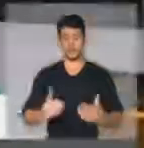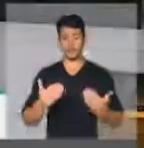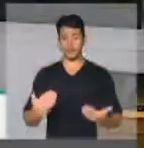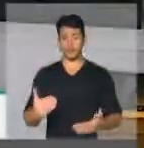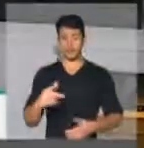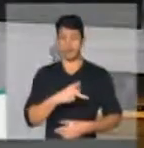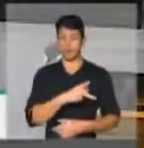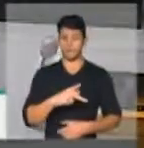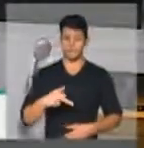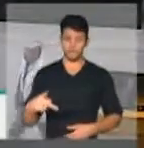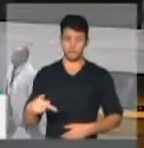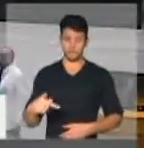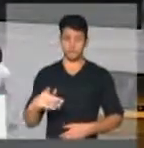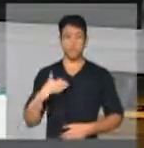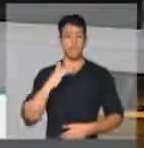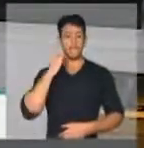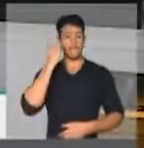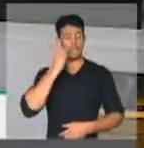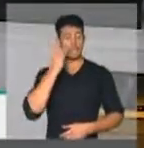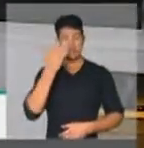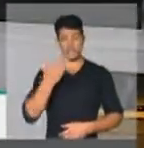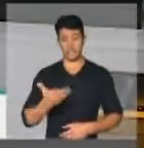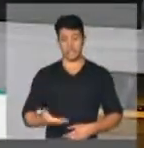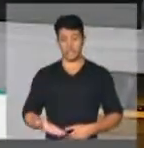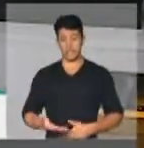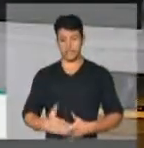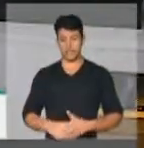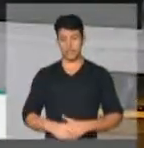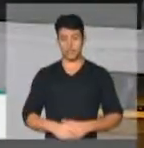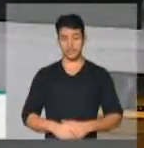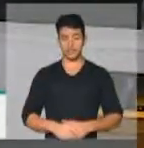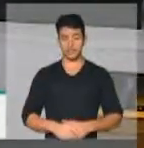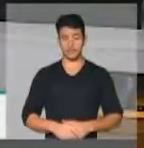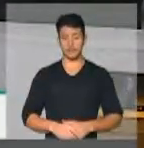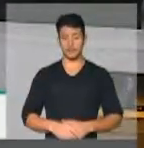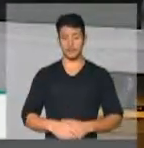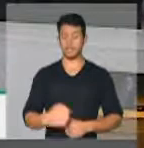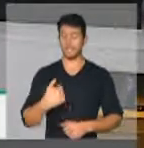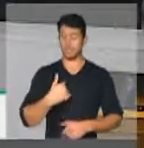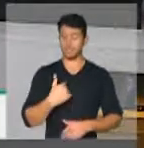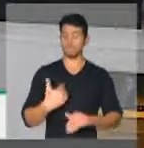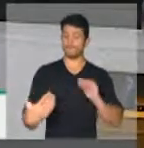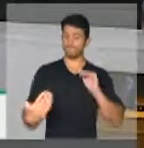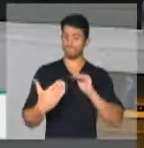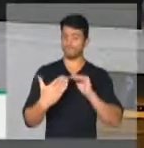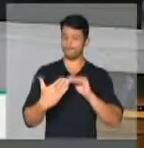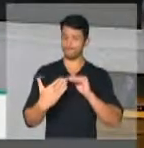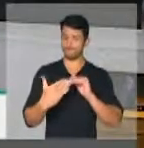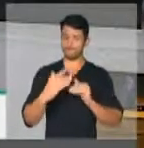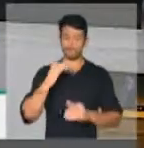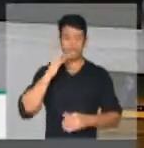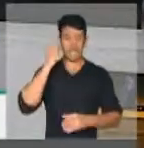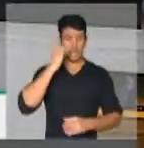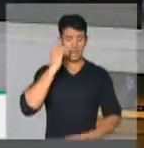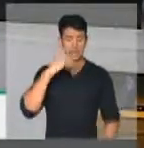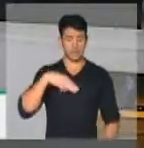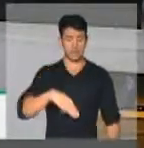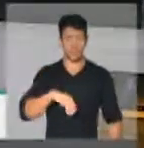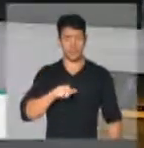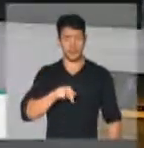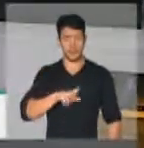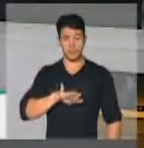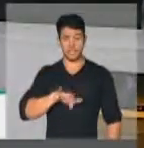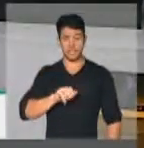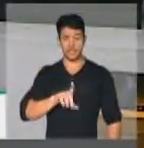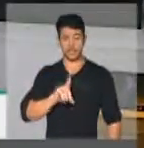Presidente, senhoras e senhores deputados, também assim como a deputada Maria do Rosário, eu quero manifestar